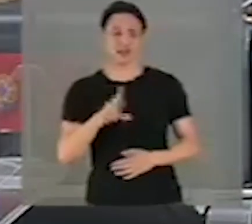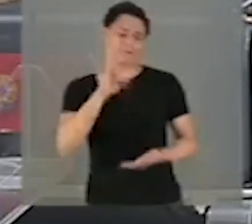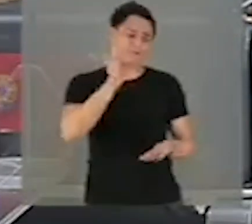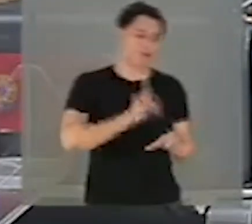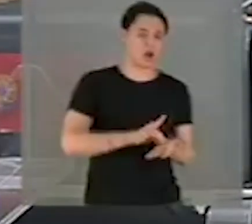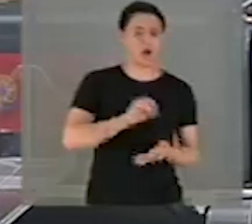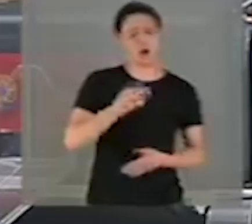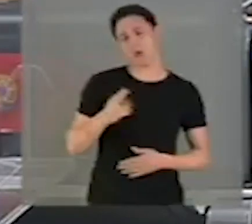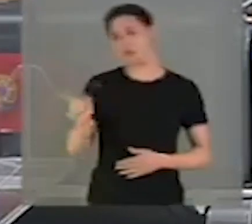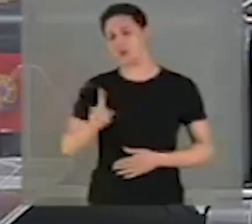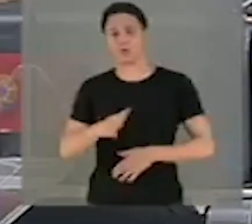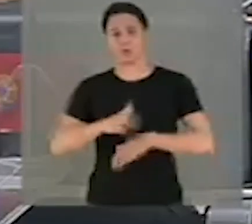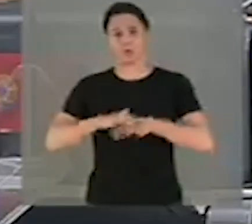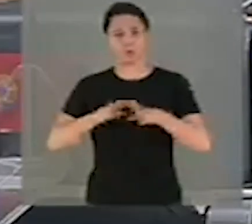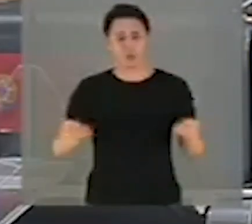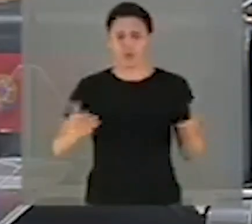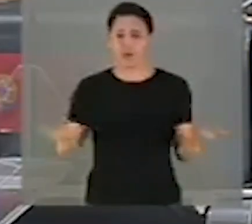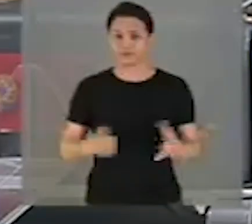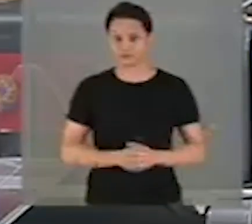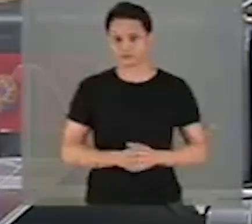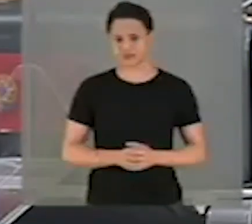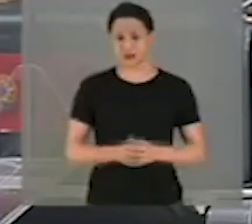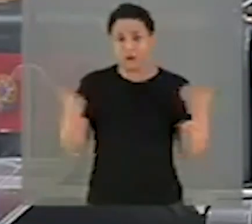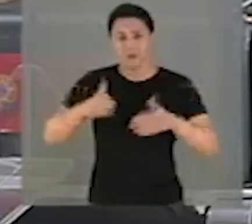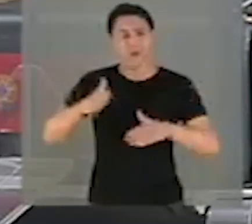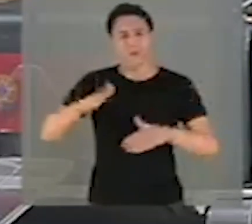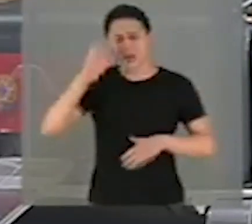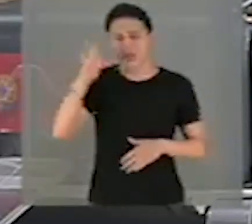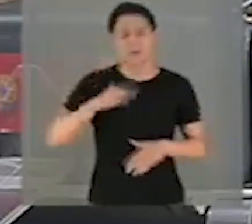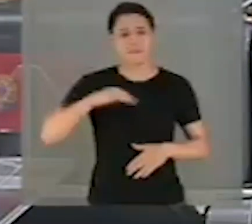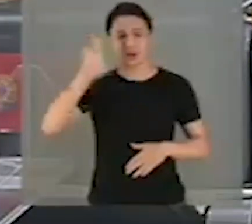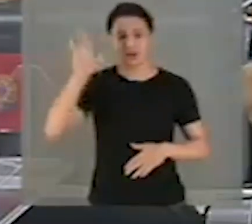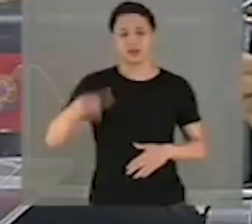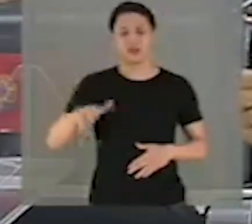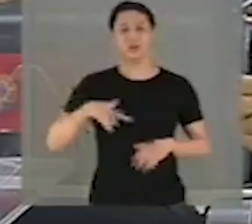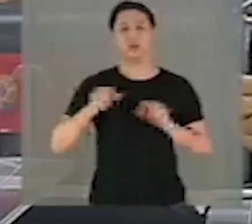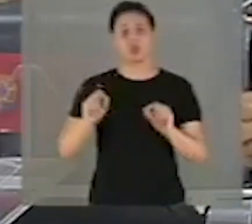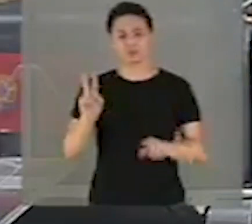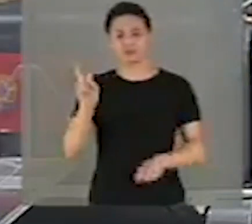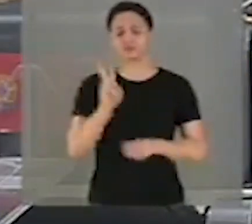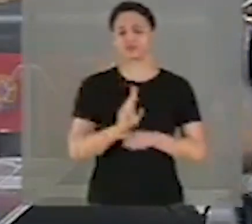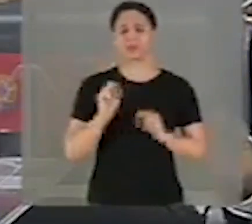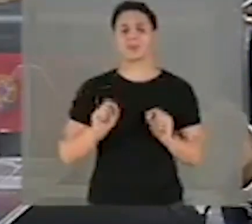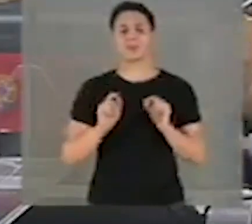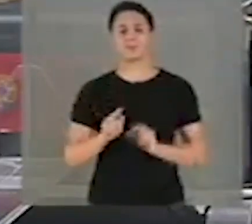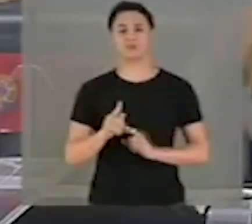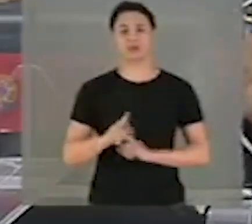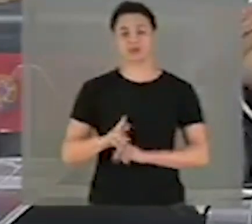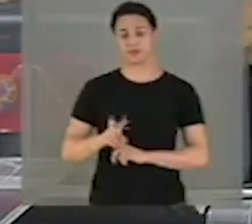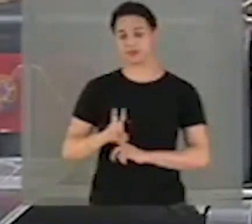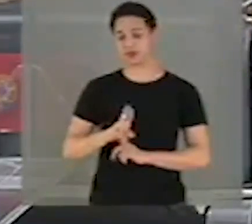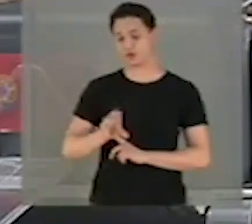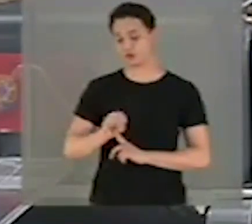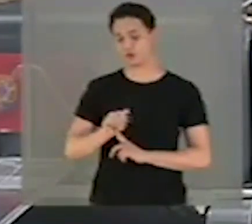para a cura da doença. Mais do que nunca, há que prevalecer a defesa das prerrogativas do